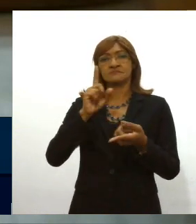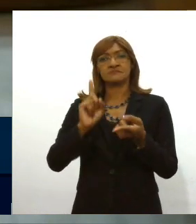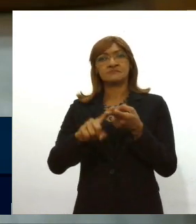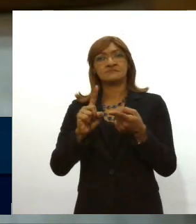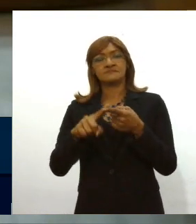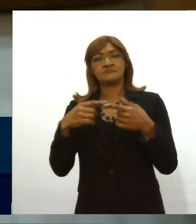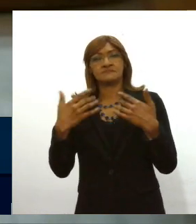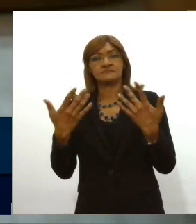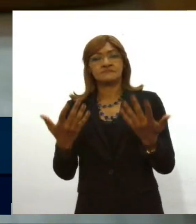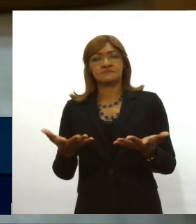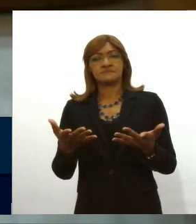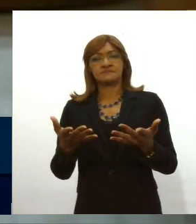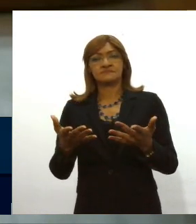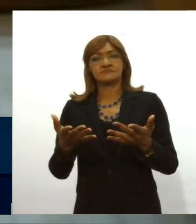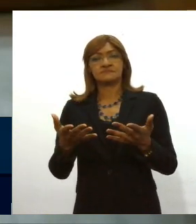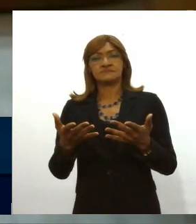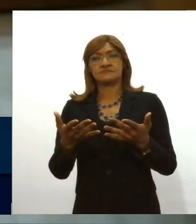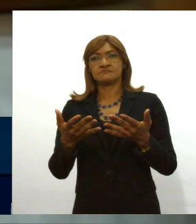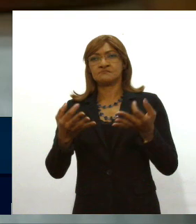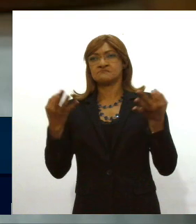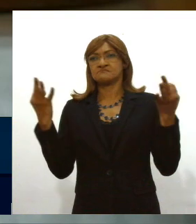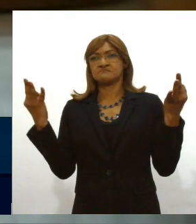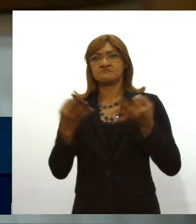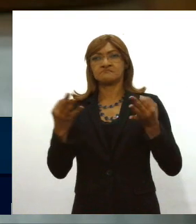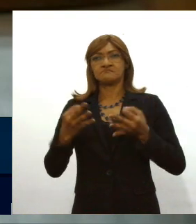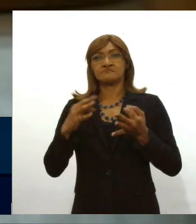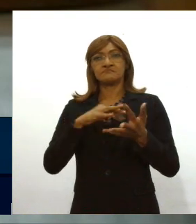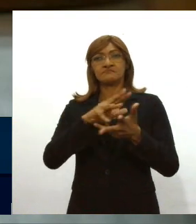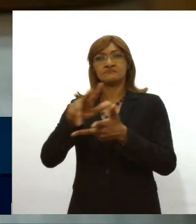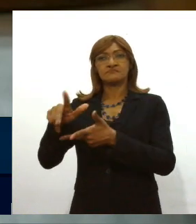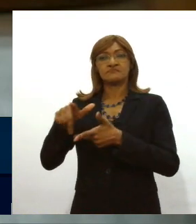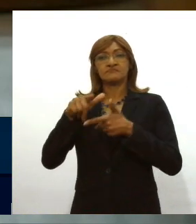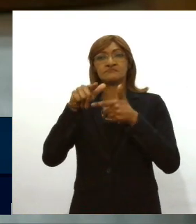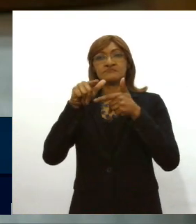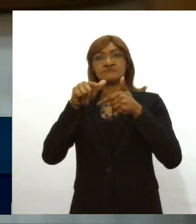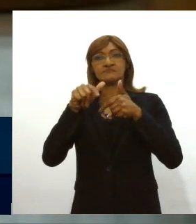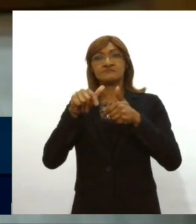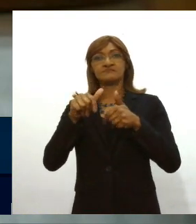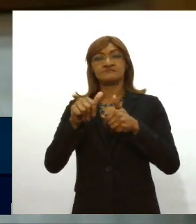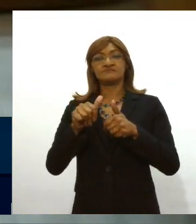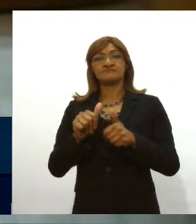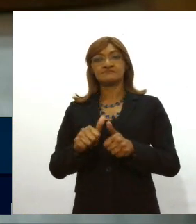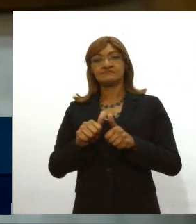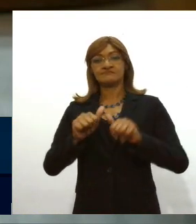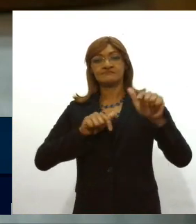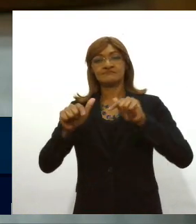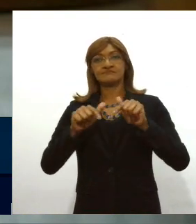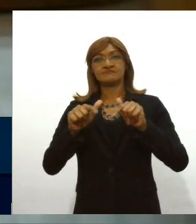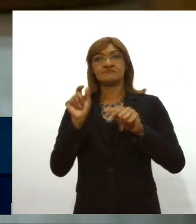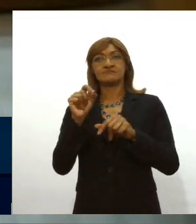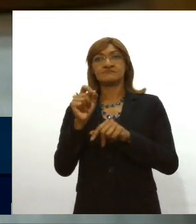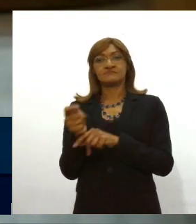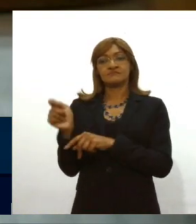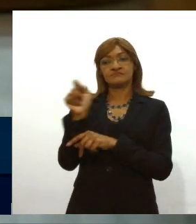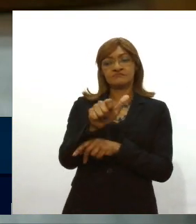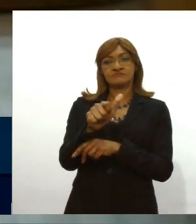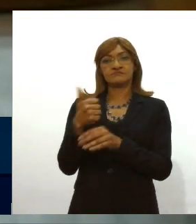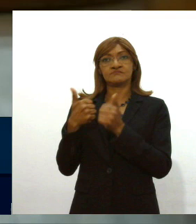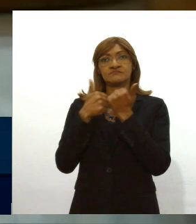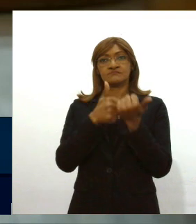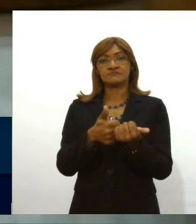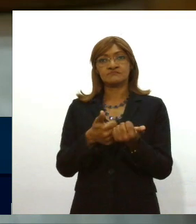fez algo praticamente inédito no mundo pouquíssimos países fizeram isso que foi o auxílio emergencial num valor